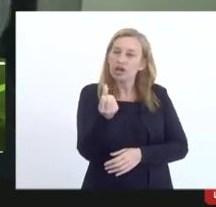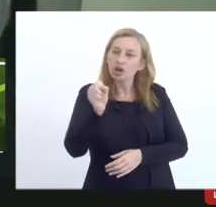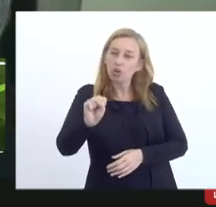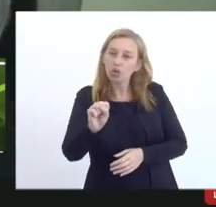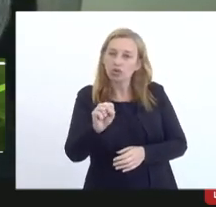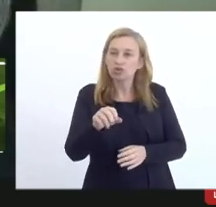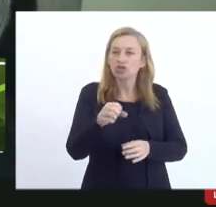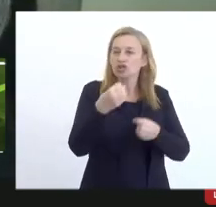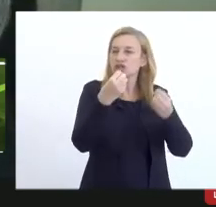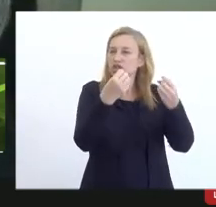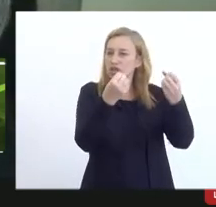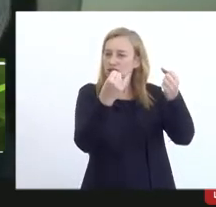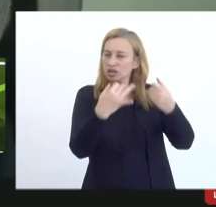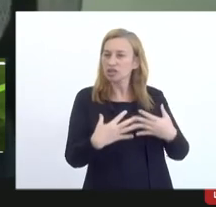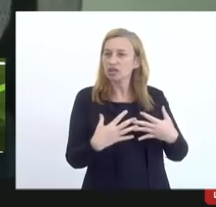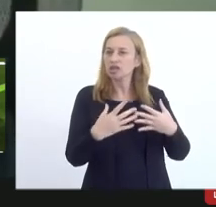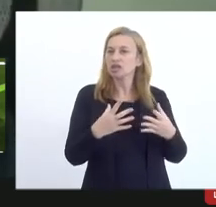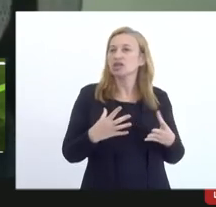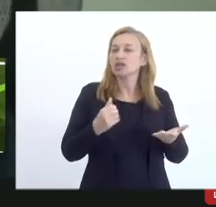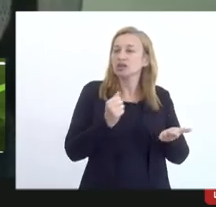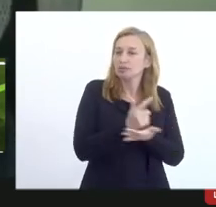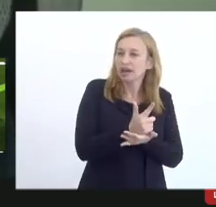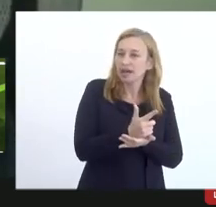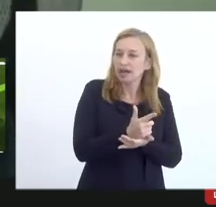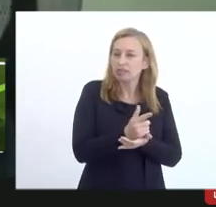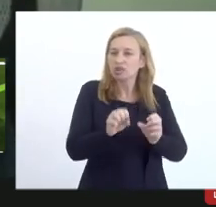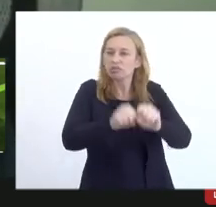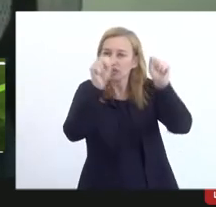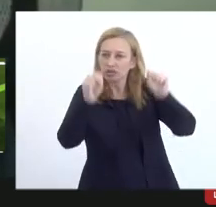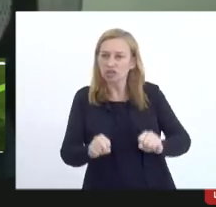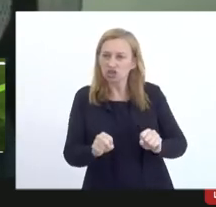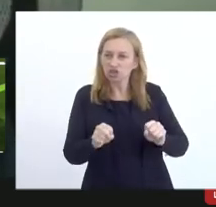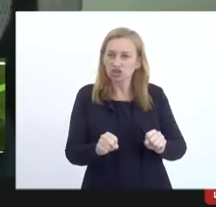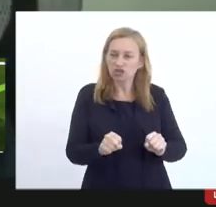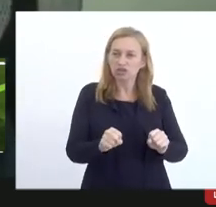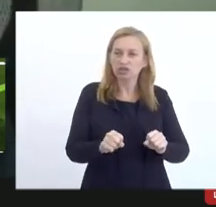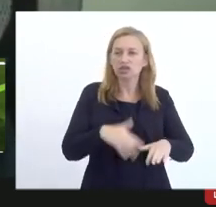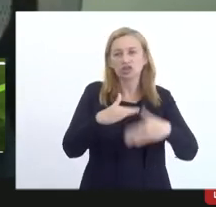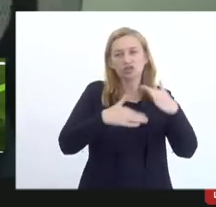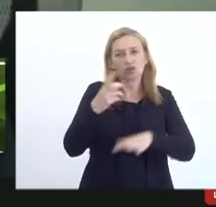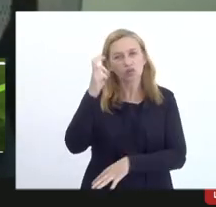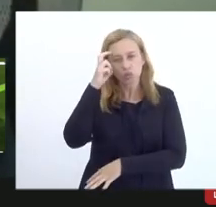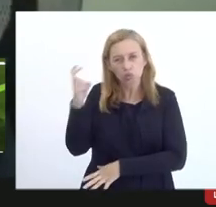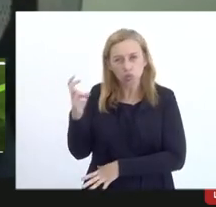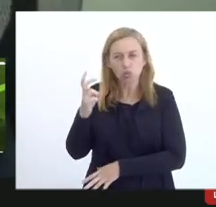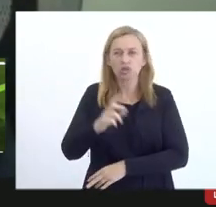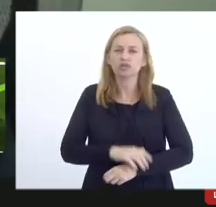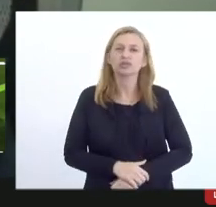da questão da prestação de contas pelo sistema Desenvolve Cultura, o que